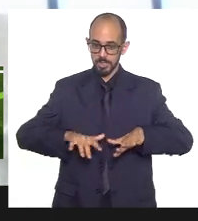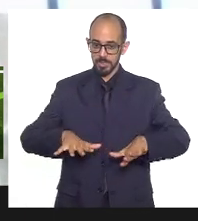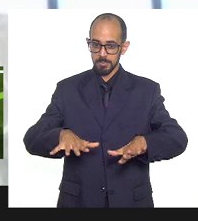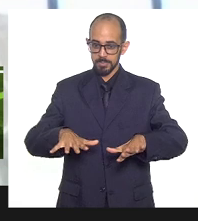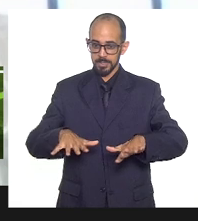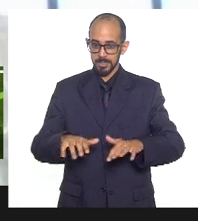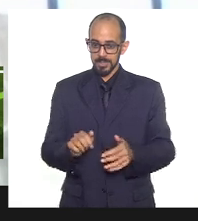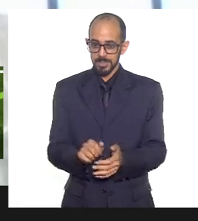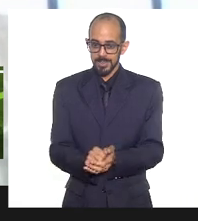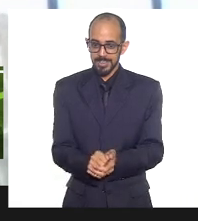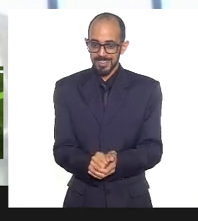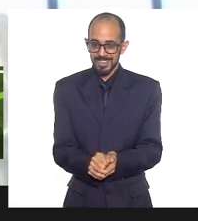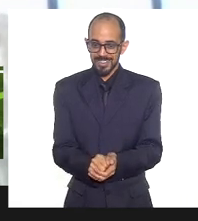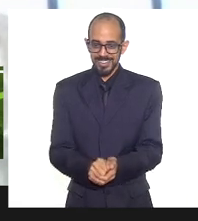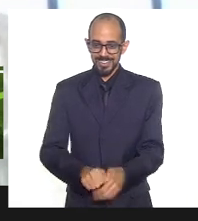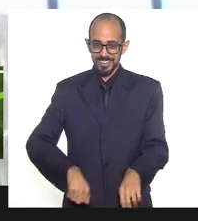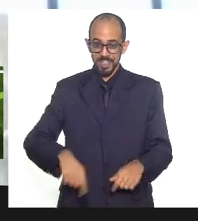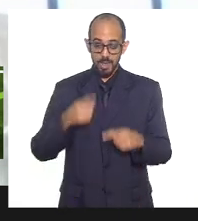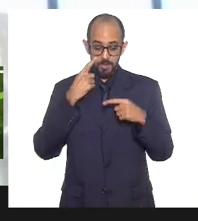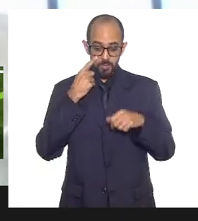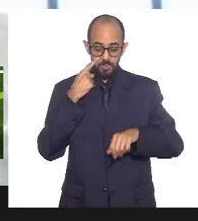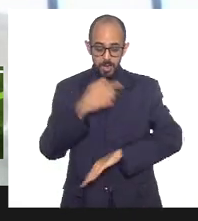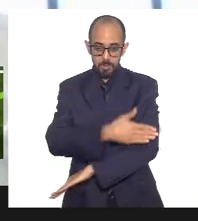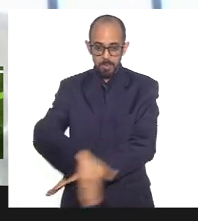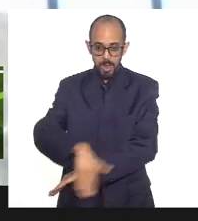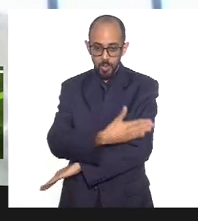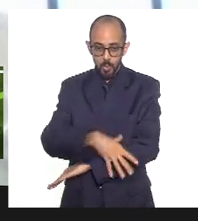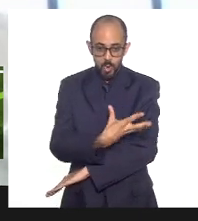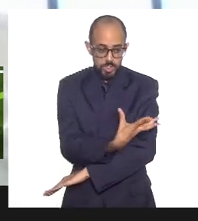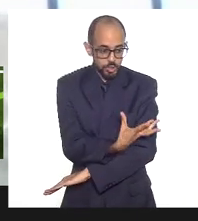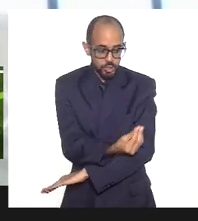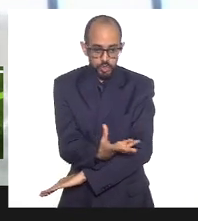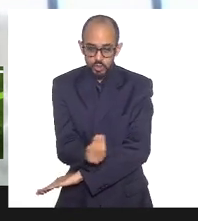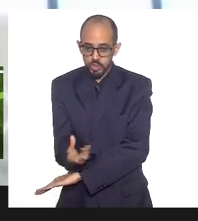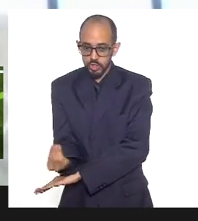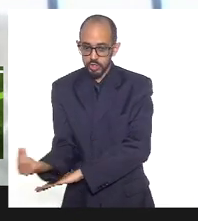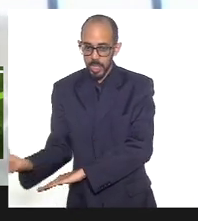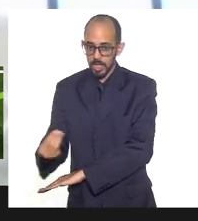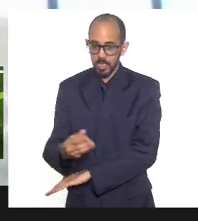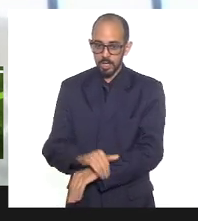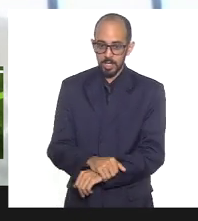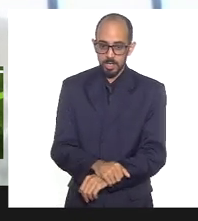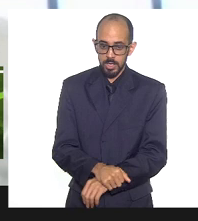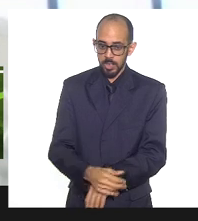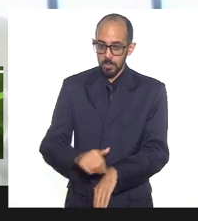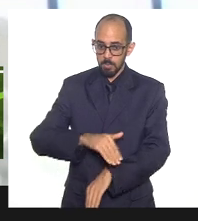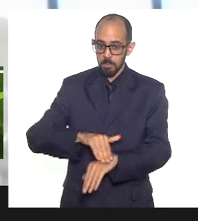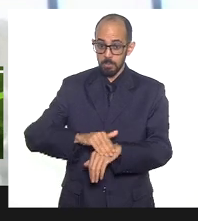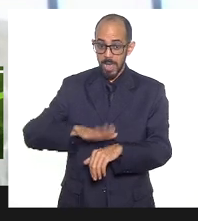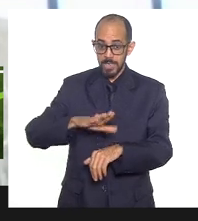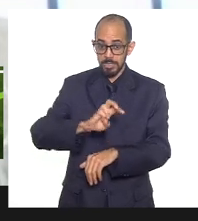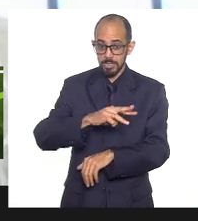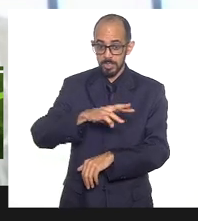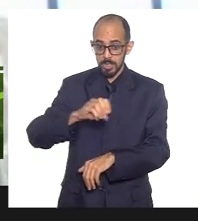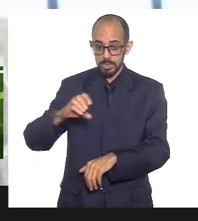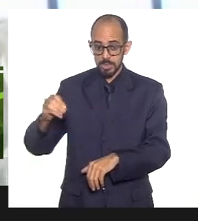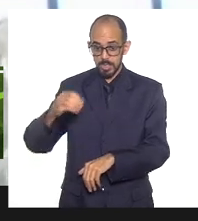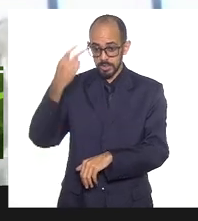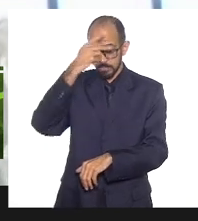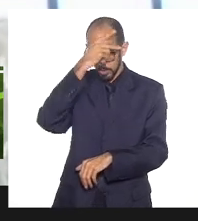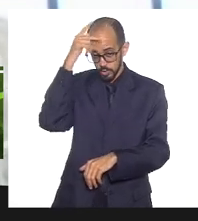onde um axé vê uma rua lotada, depois eu mando um vídeo para vocês, com mais de 300 pessoas por